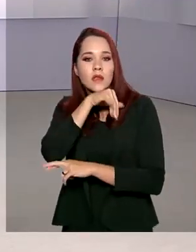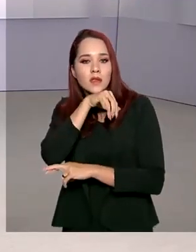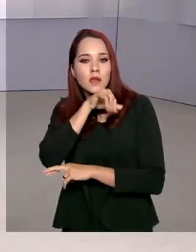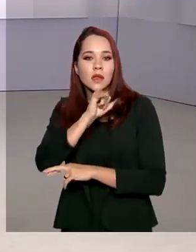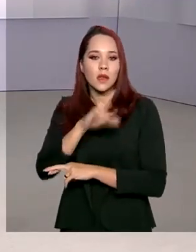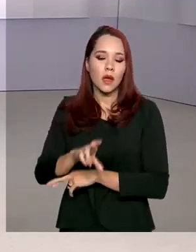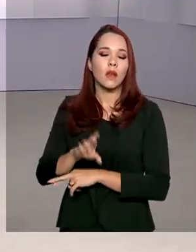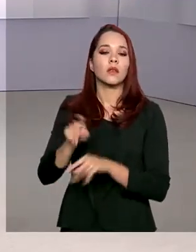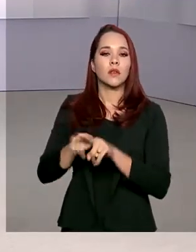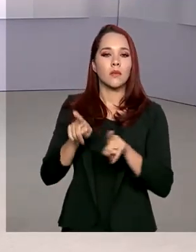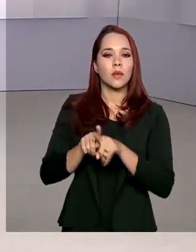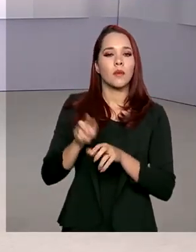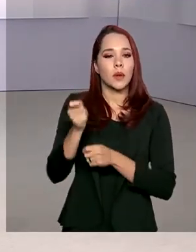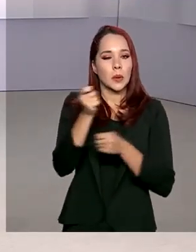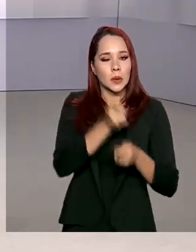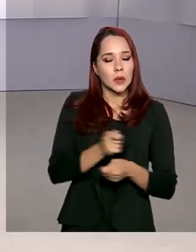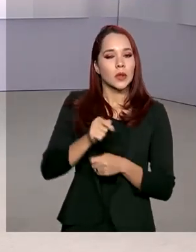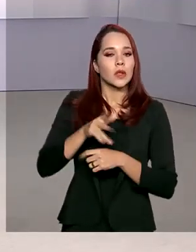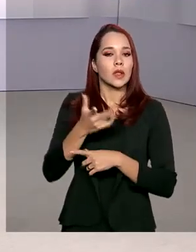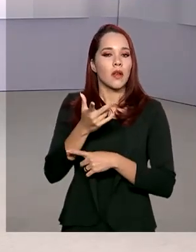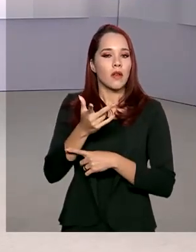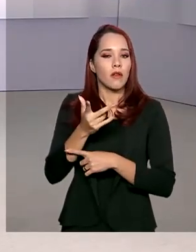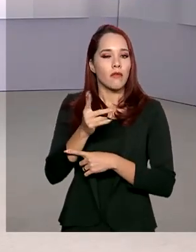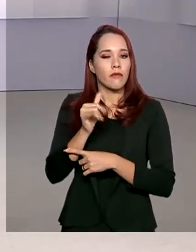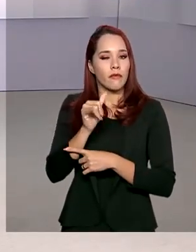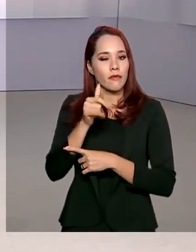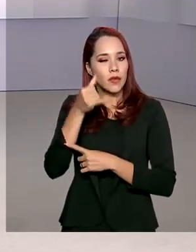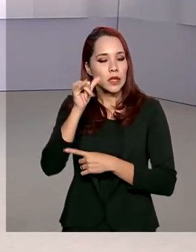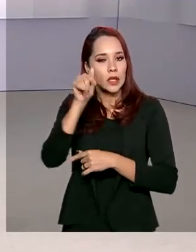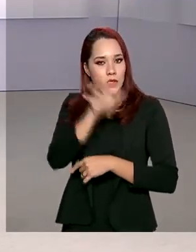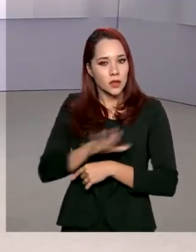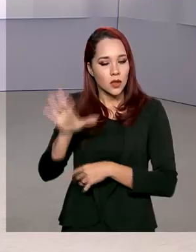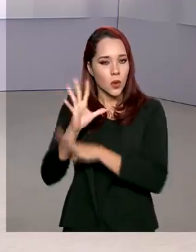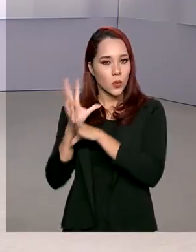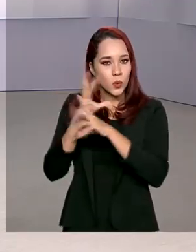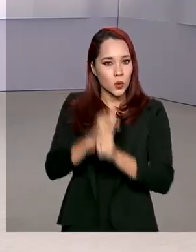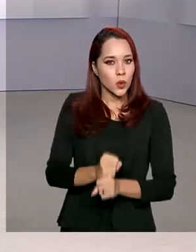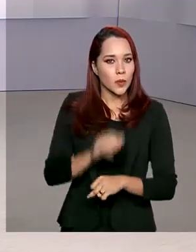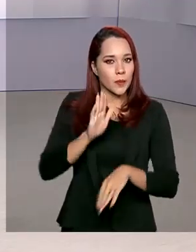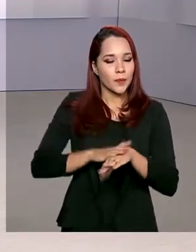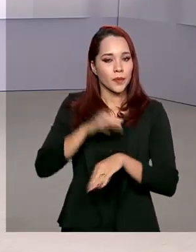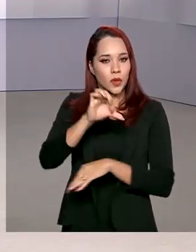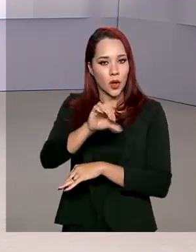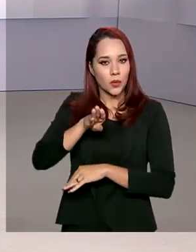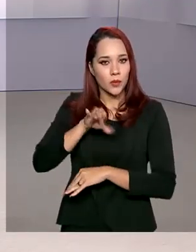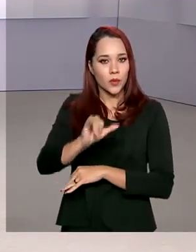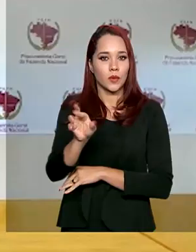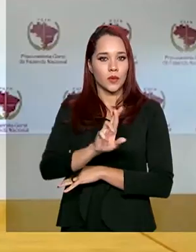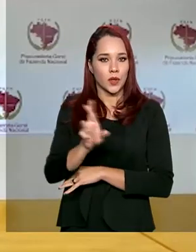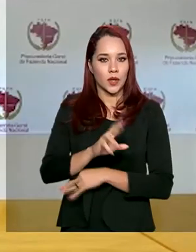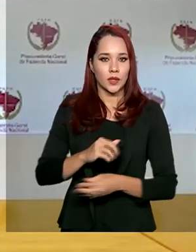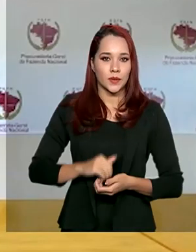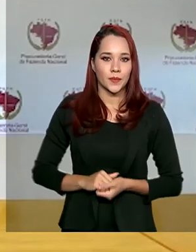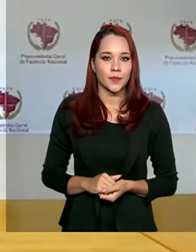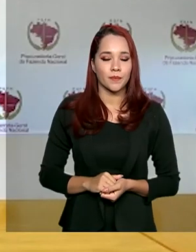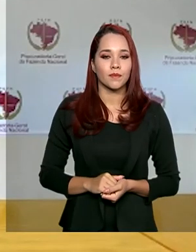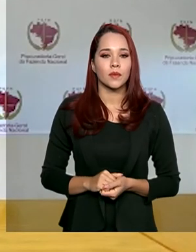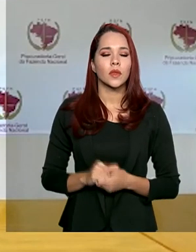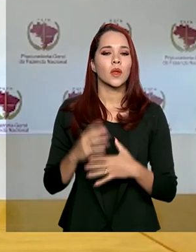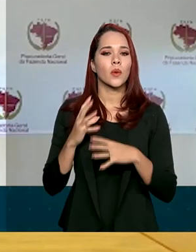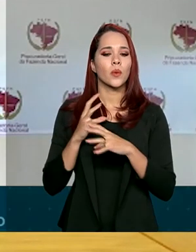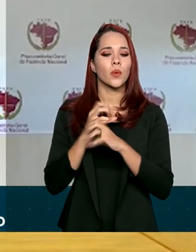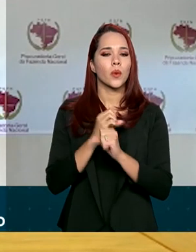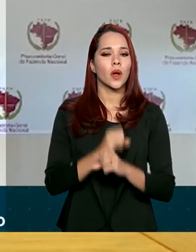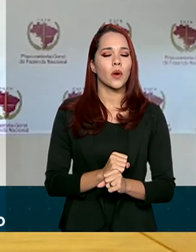Procuradoria-Geral da Fazenda Nacional e representam um montante de mais de R 9 bilhões. O cálculo